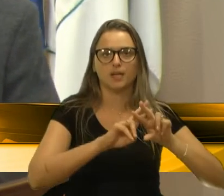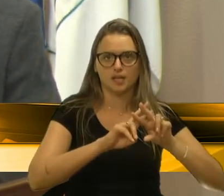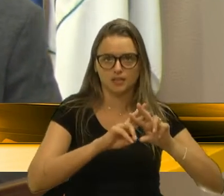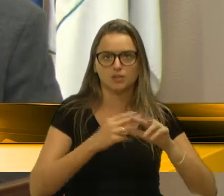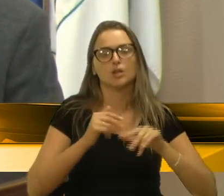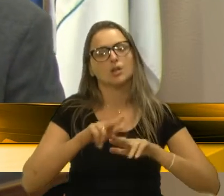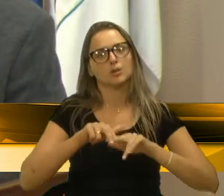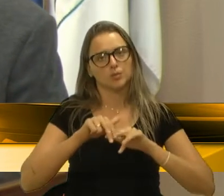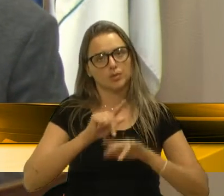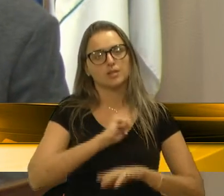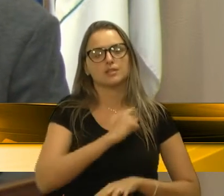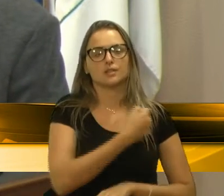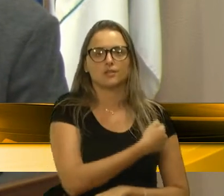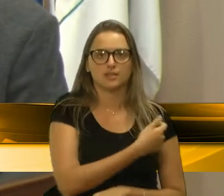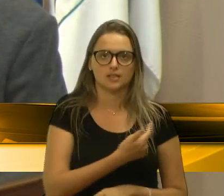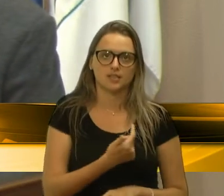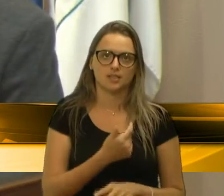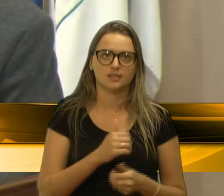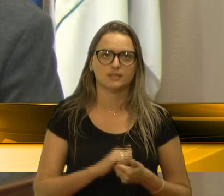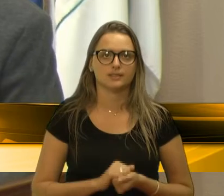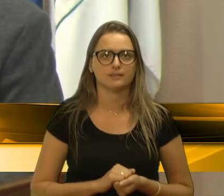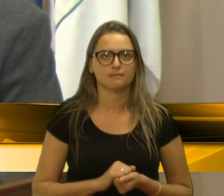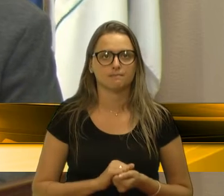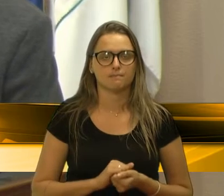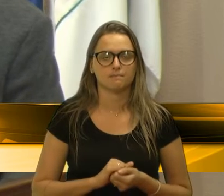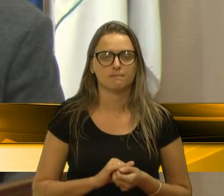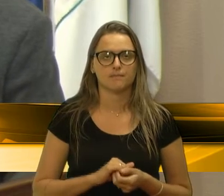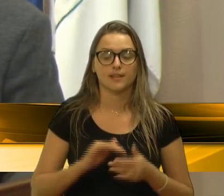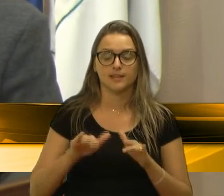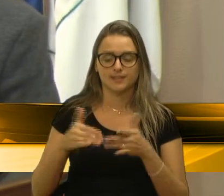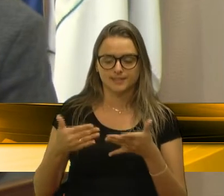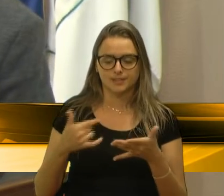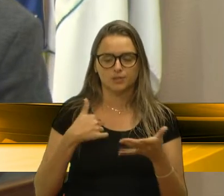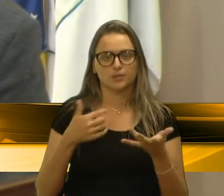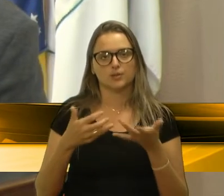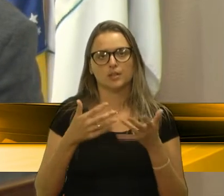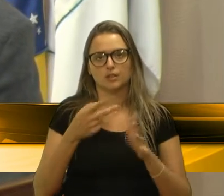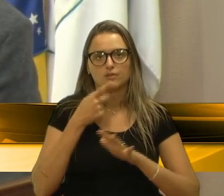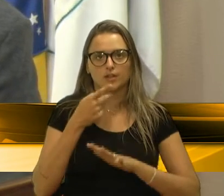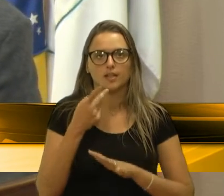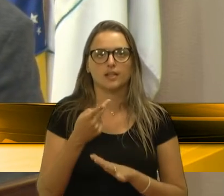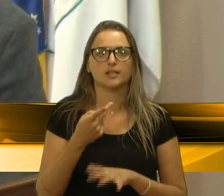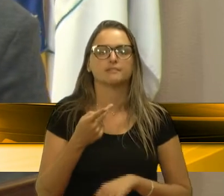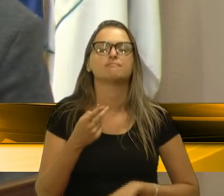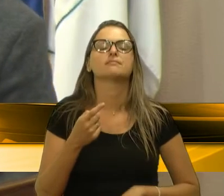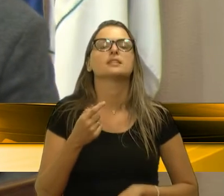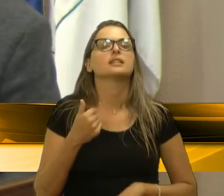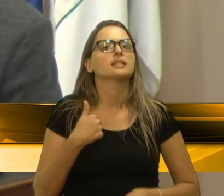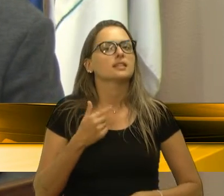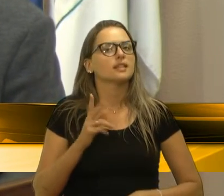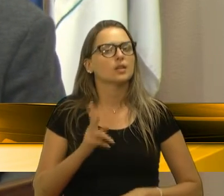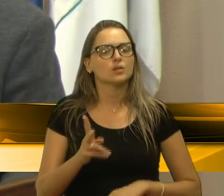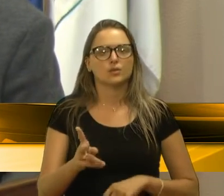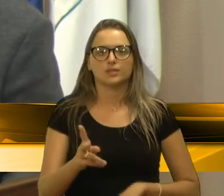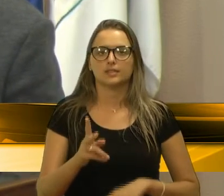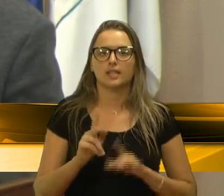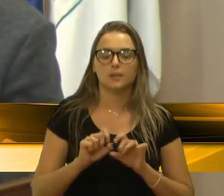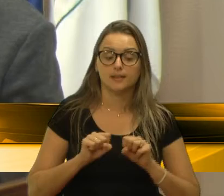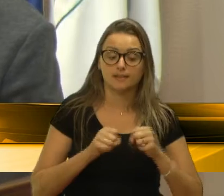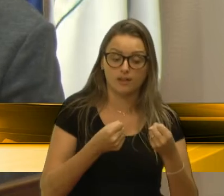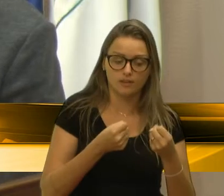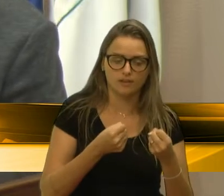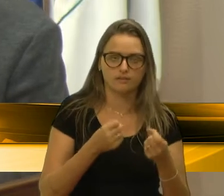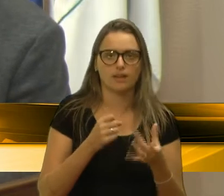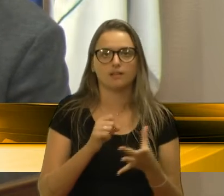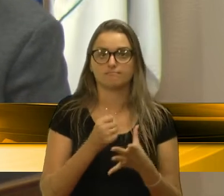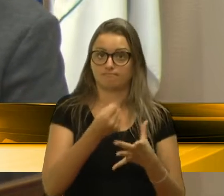de uma ação fiscalizatória da Polícia Rodoviária Federal. Então, eu quero registrar isso e dizer que você sempre defensor aqui de quanto mais